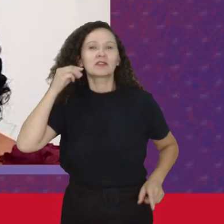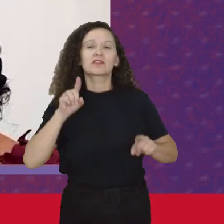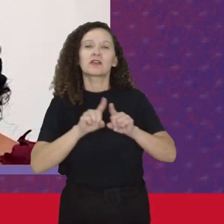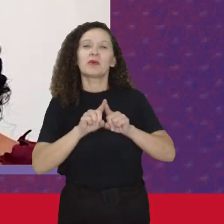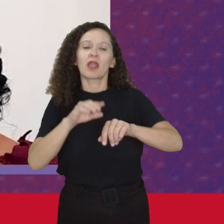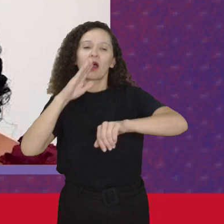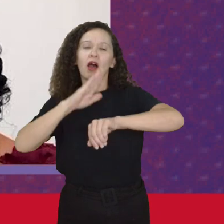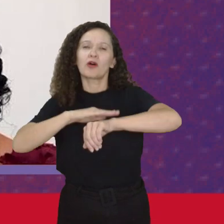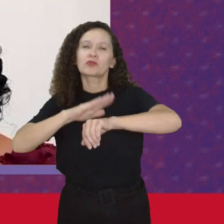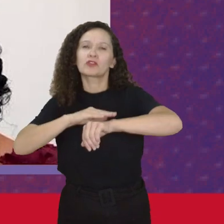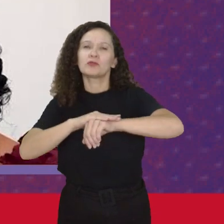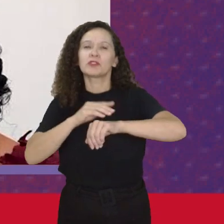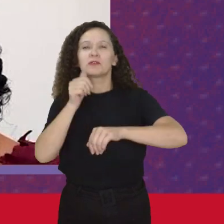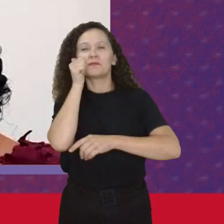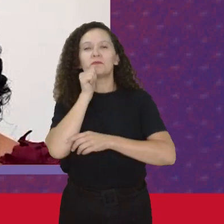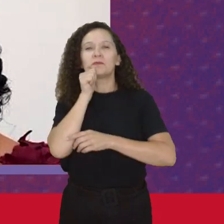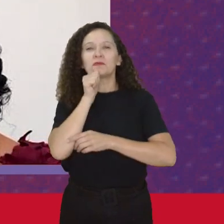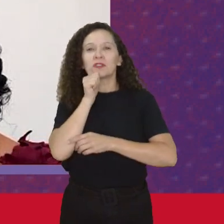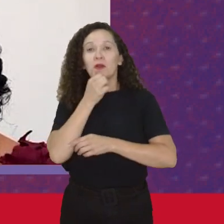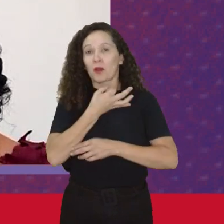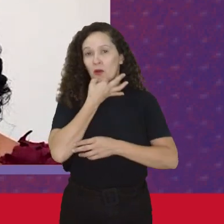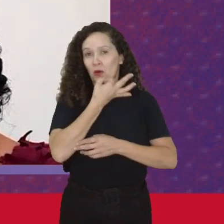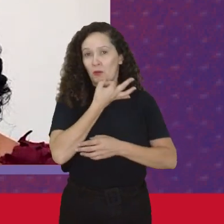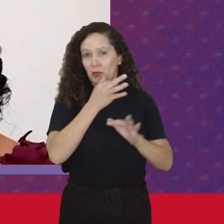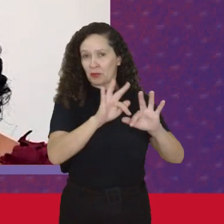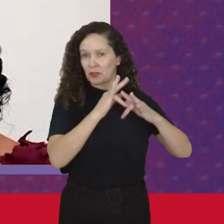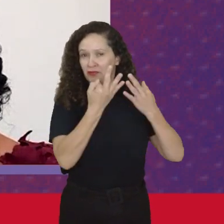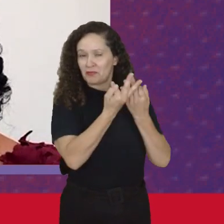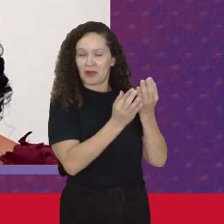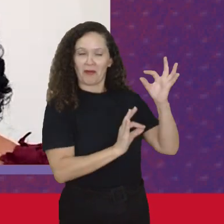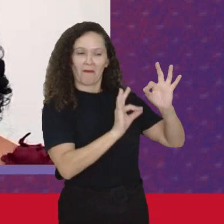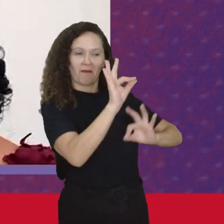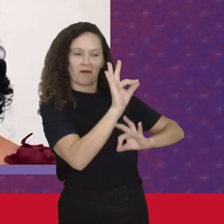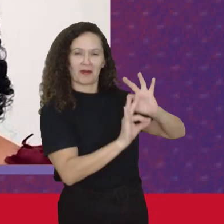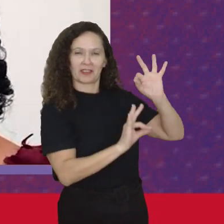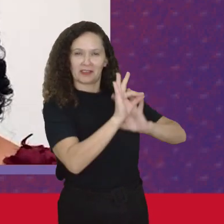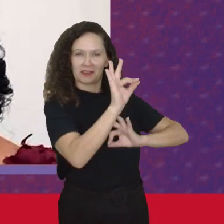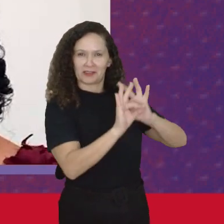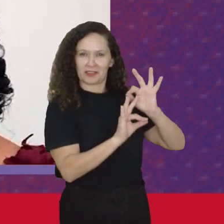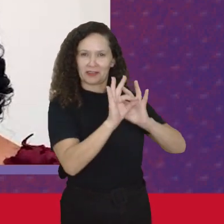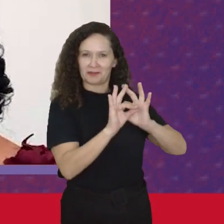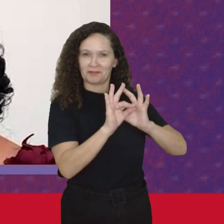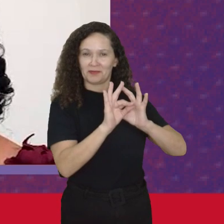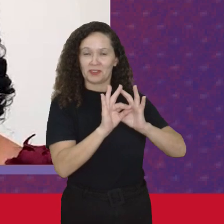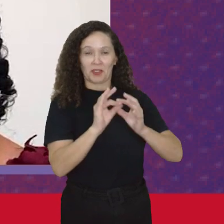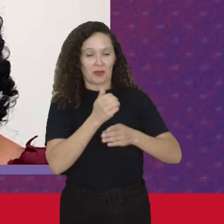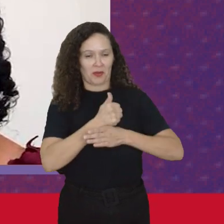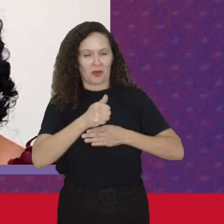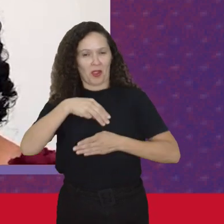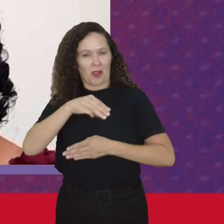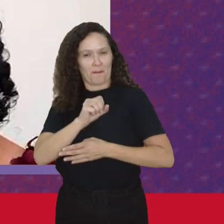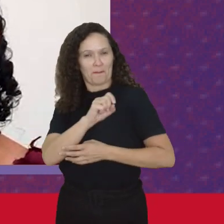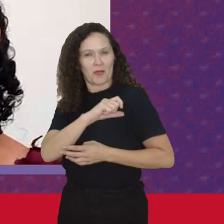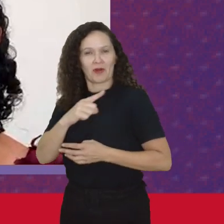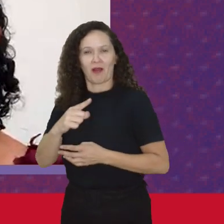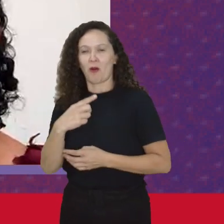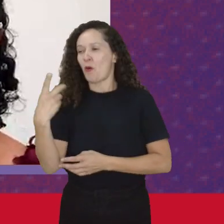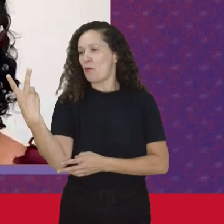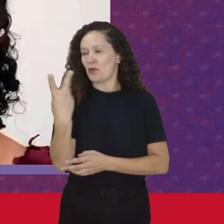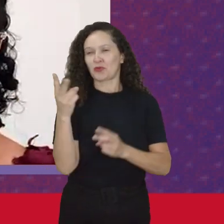mulheres Uma crítica Da família Organizada A partir Da dupla Moral De uma dupla Moral